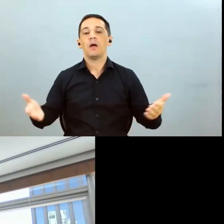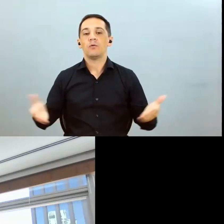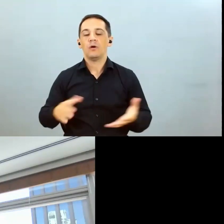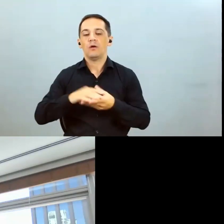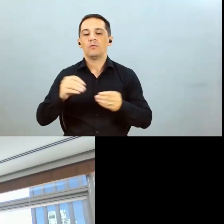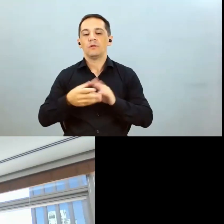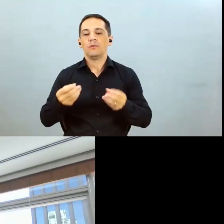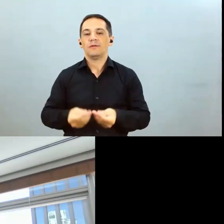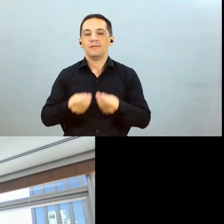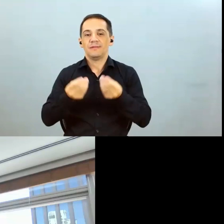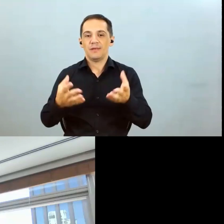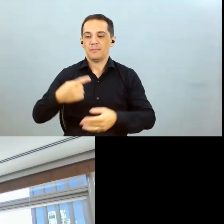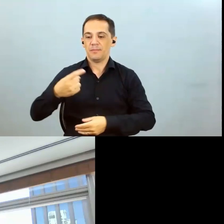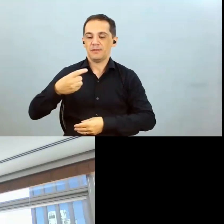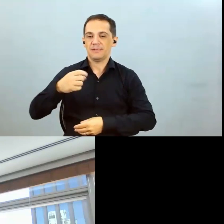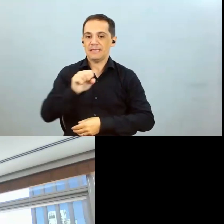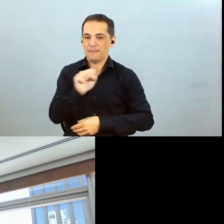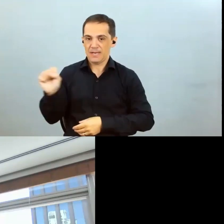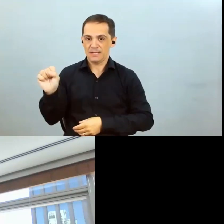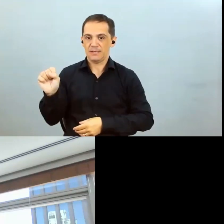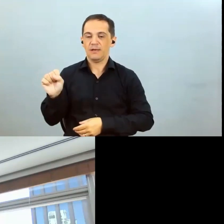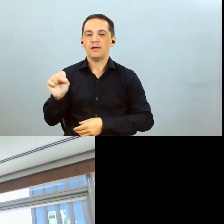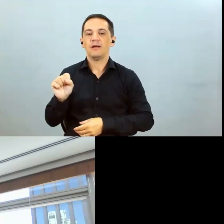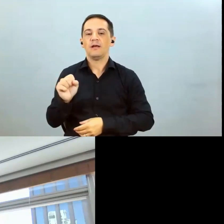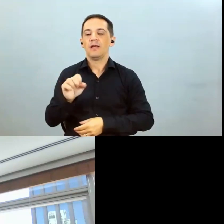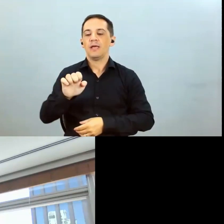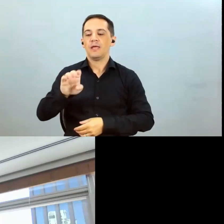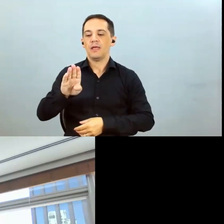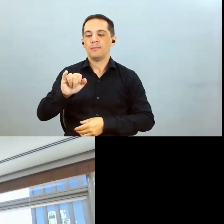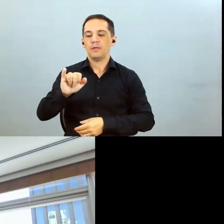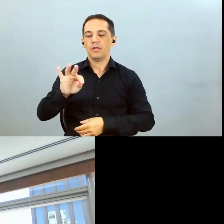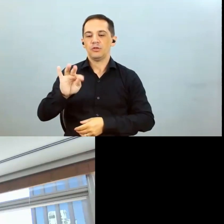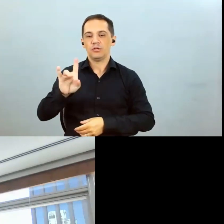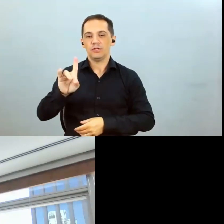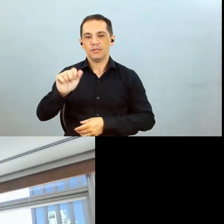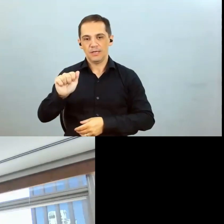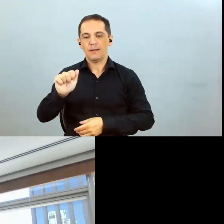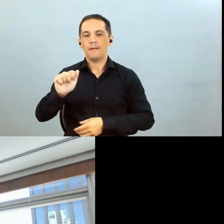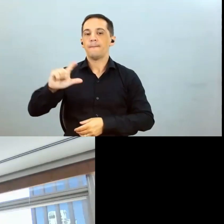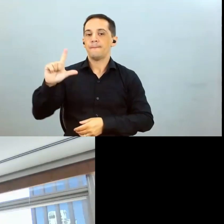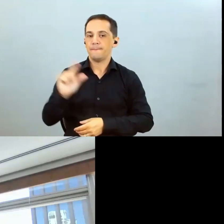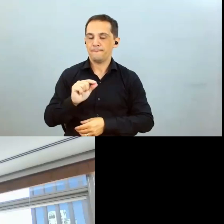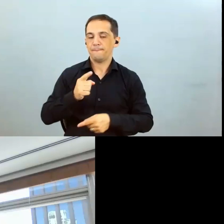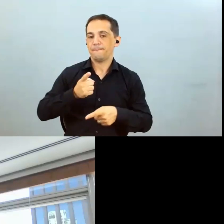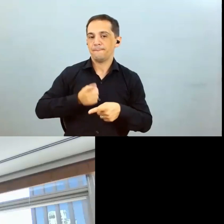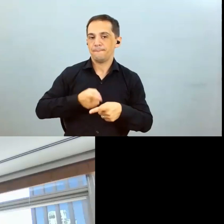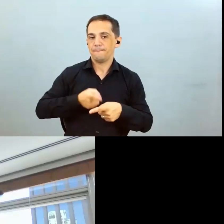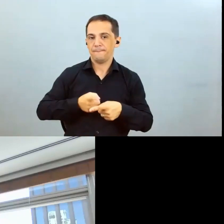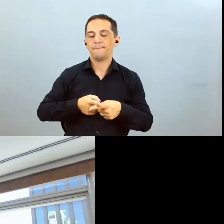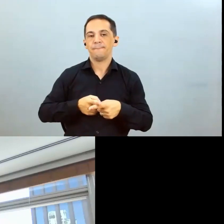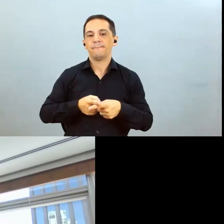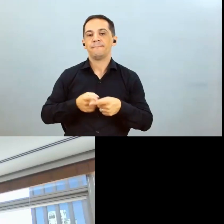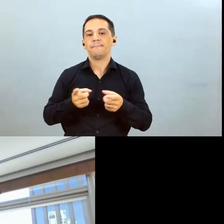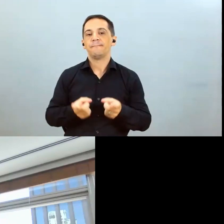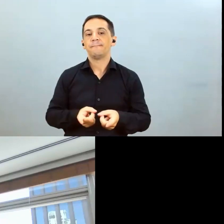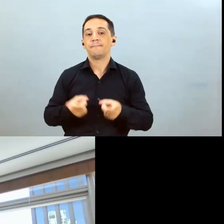uma margem ebítida baixa porque era um algodão de custo mais alto e um algodão que acabou sendo vendido por